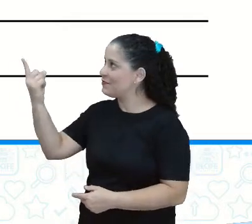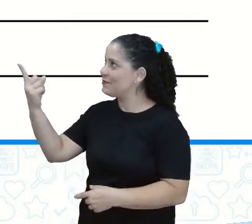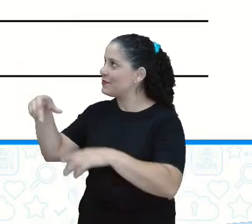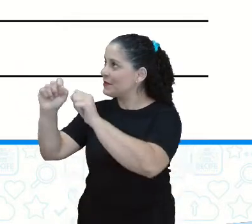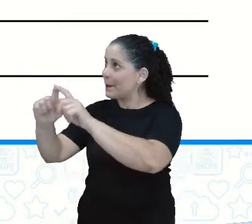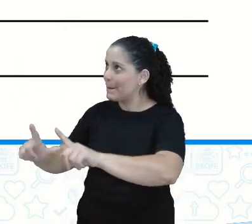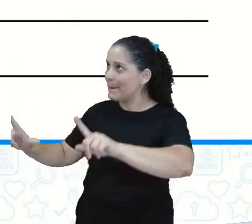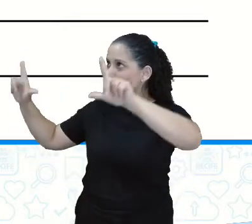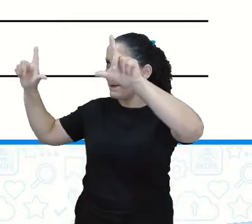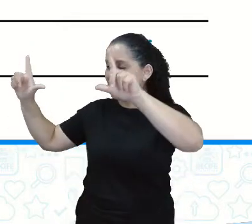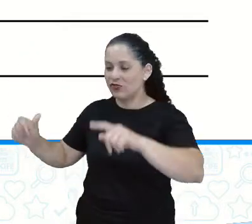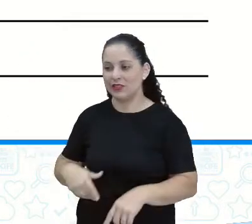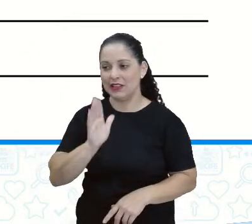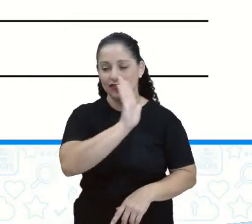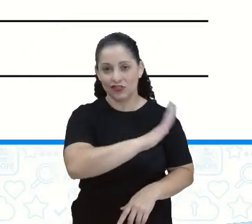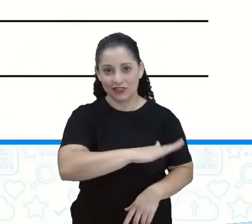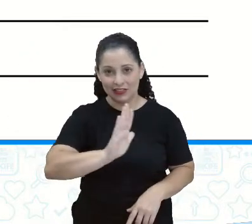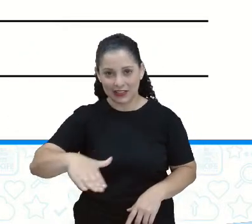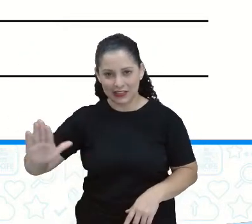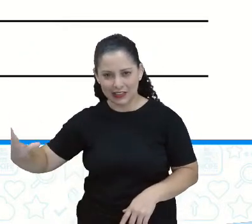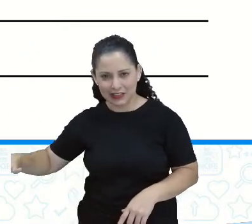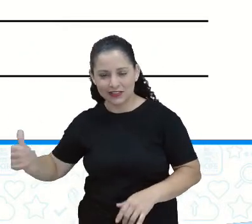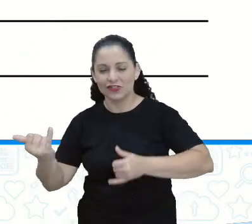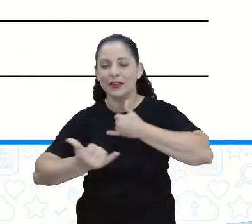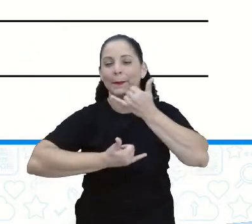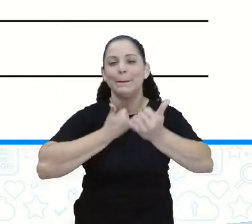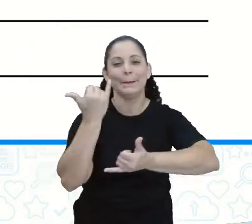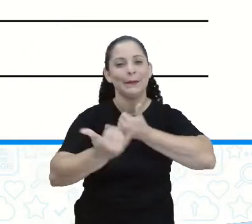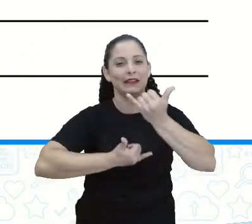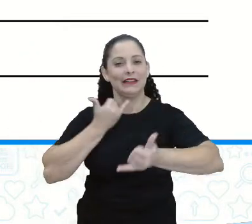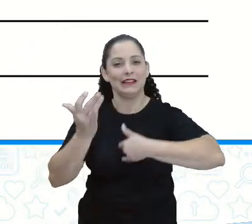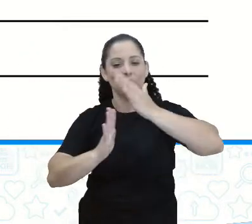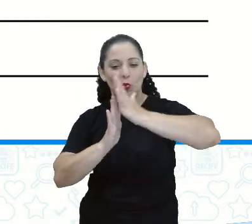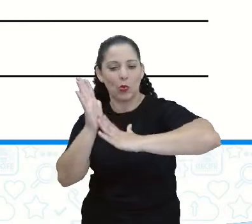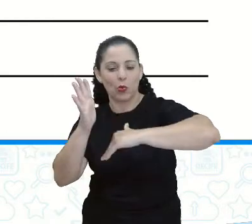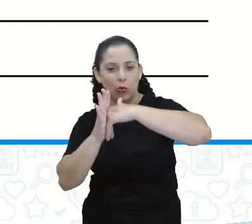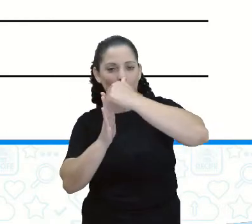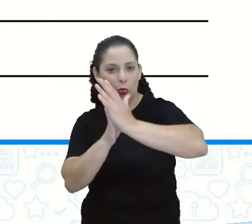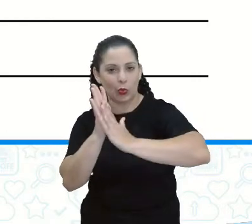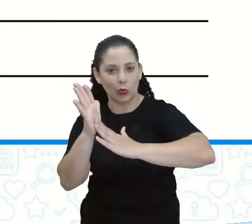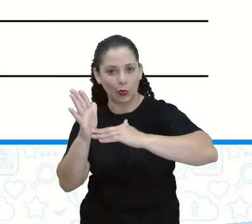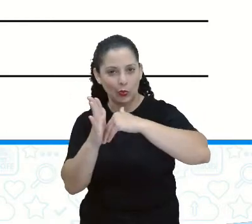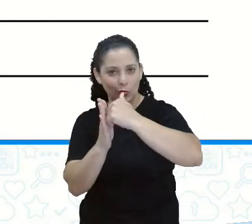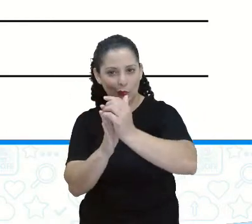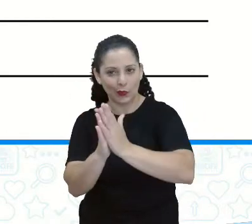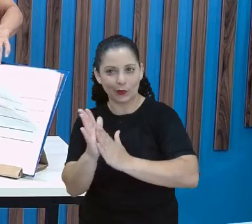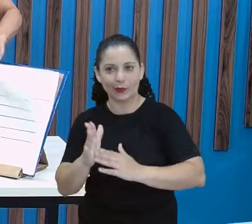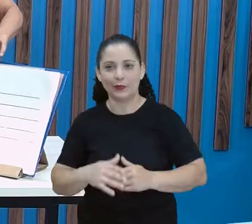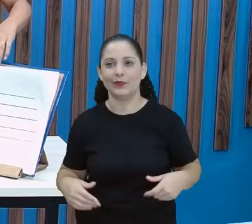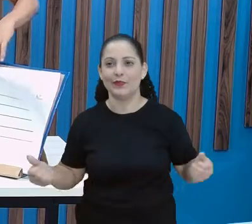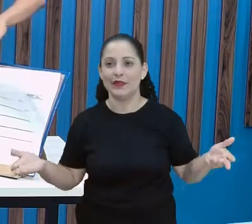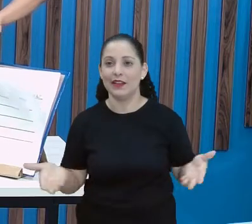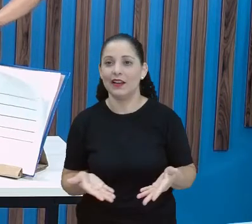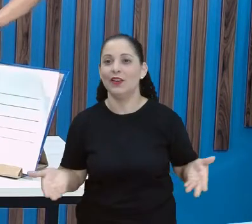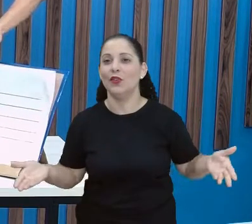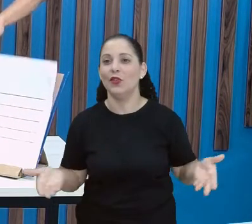Onde as crianças estão brincando com tinta. E a gente vai colocar a